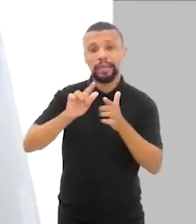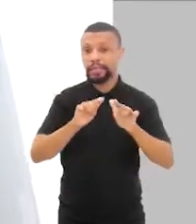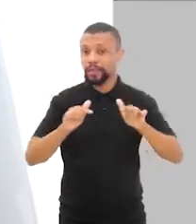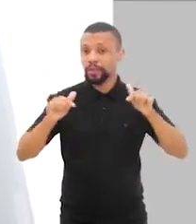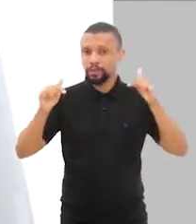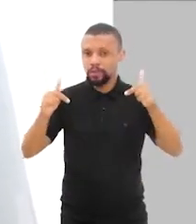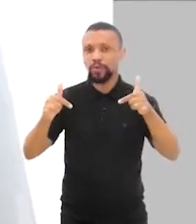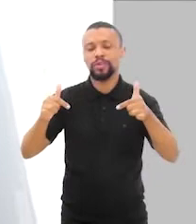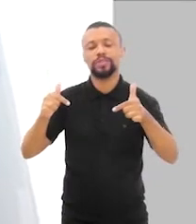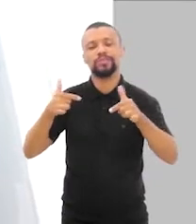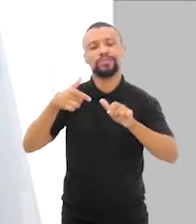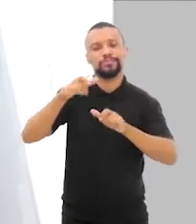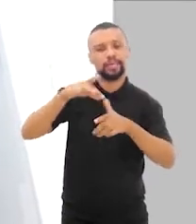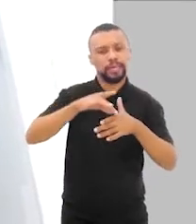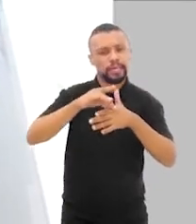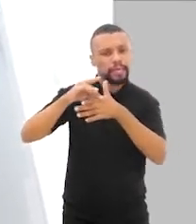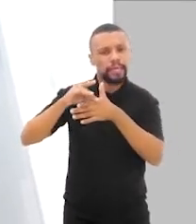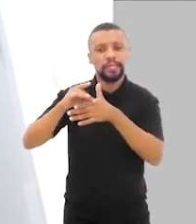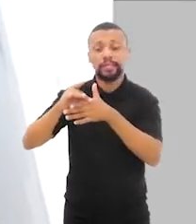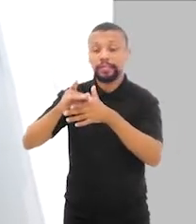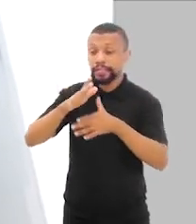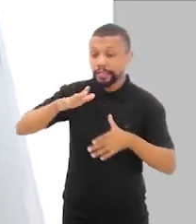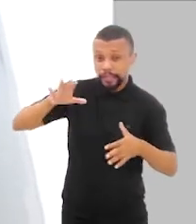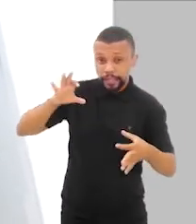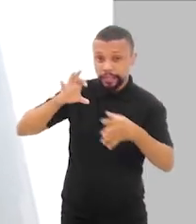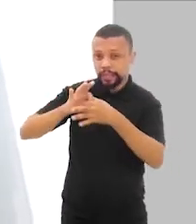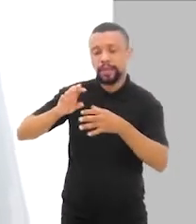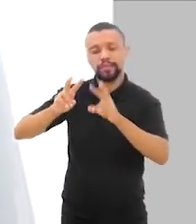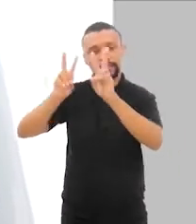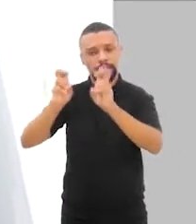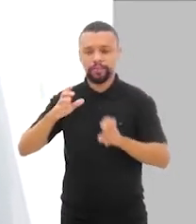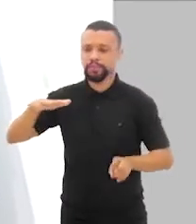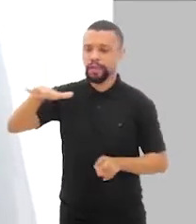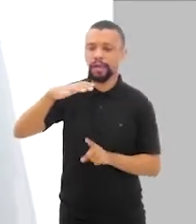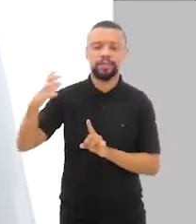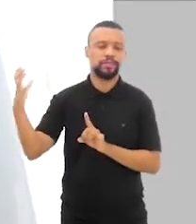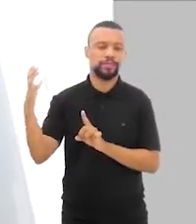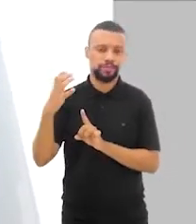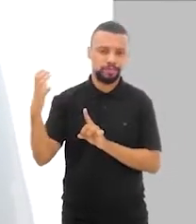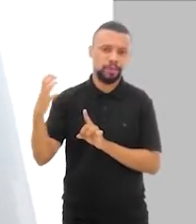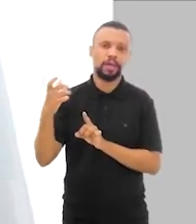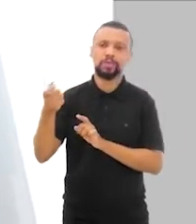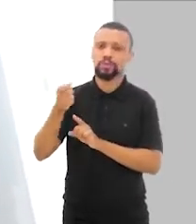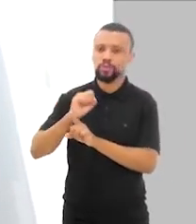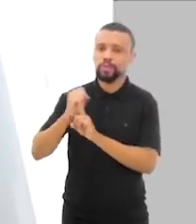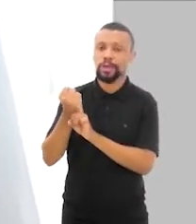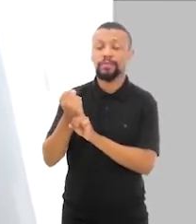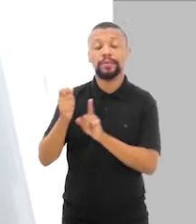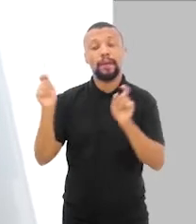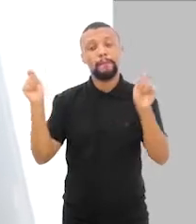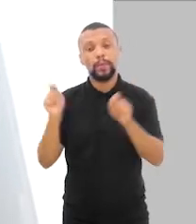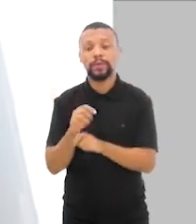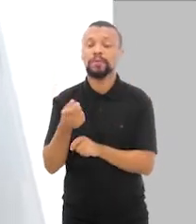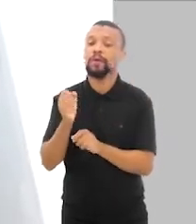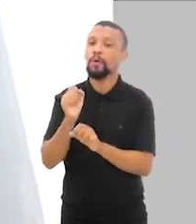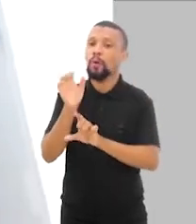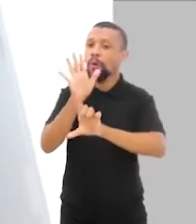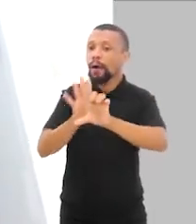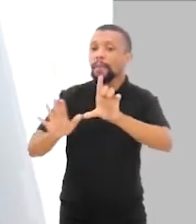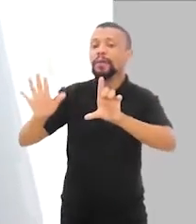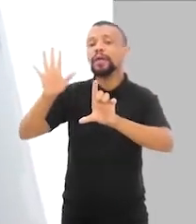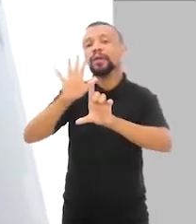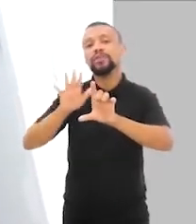atuando nessa área de negócio de impacto social, você possibilita um ambiente de troca e de